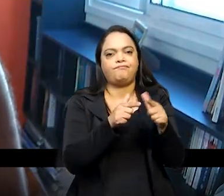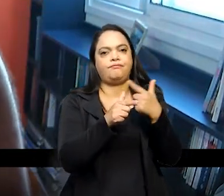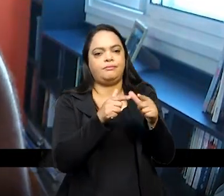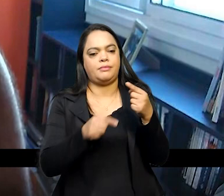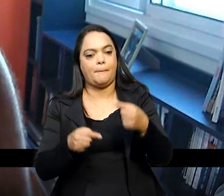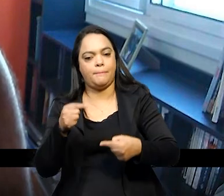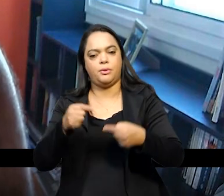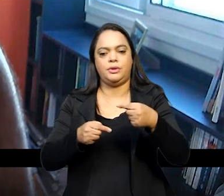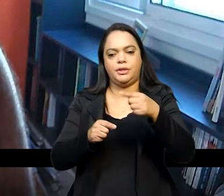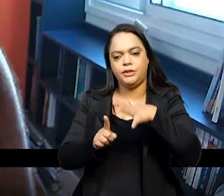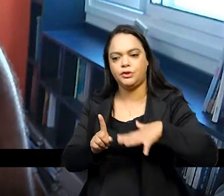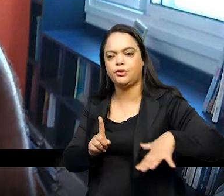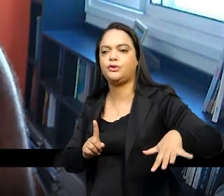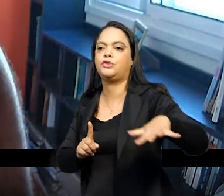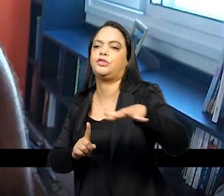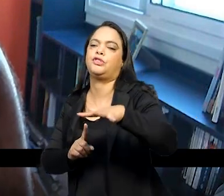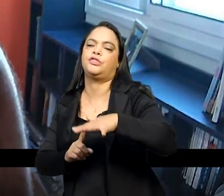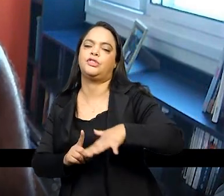políticos sociais